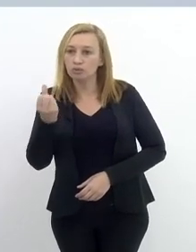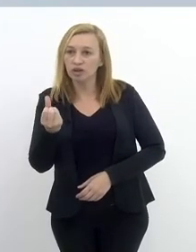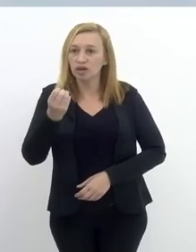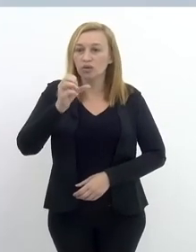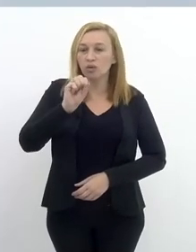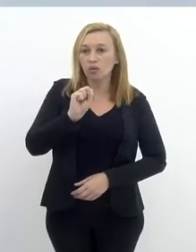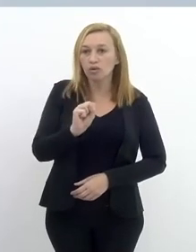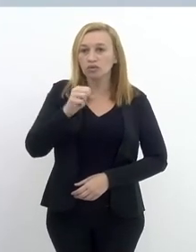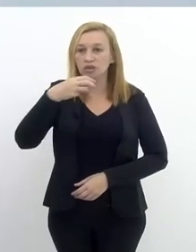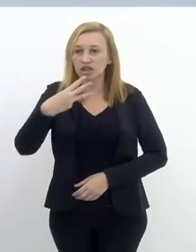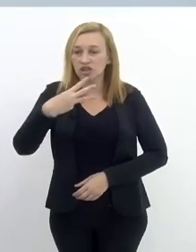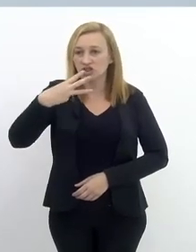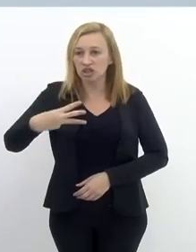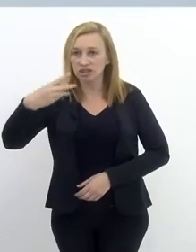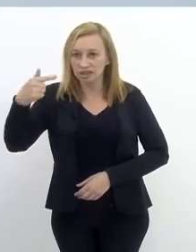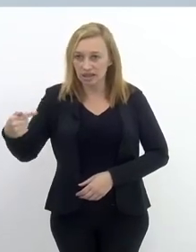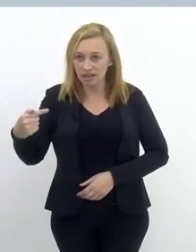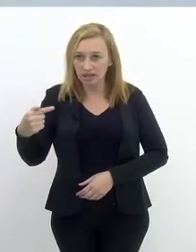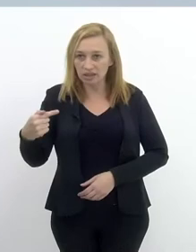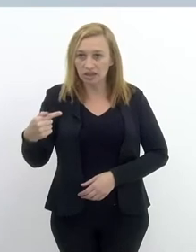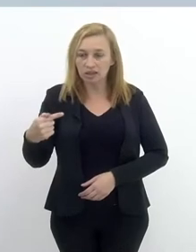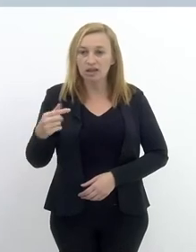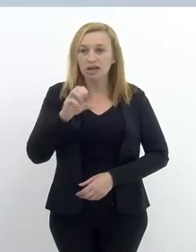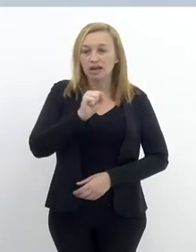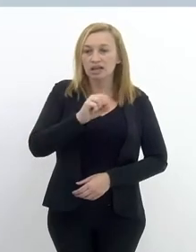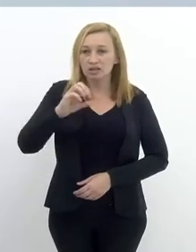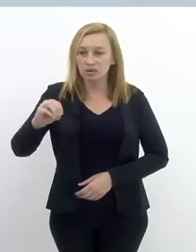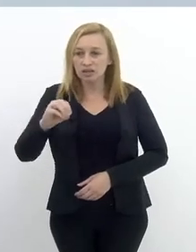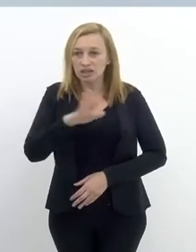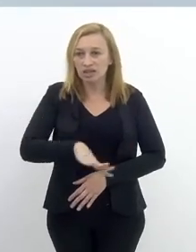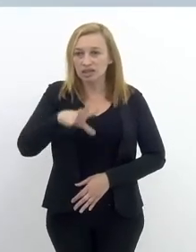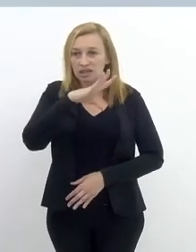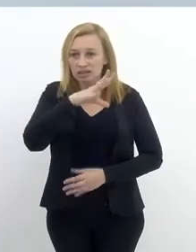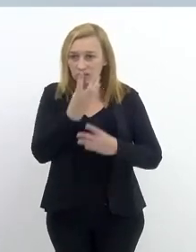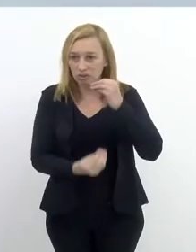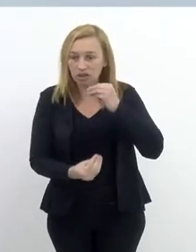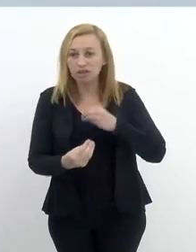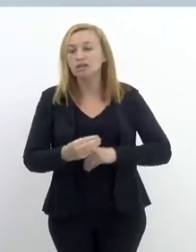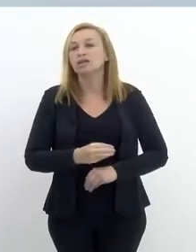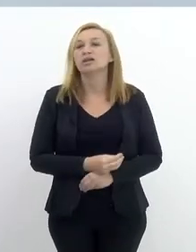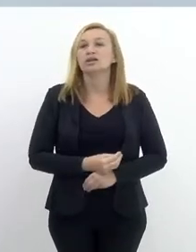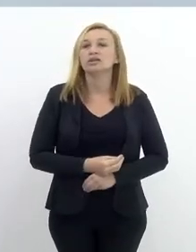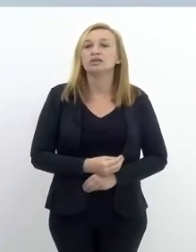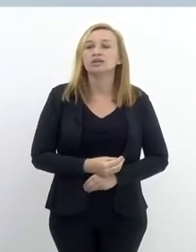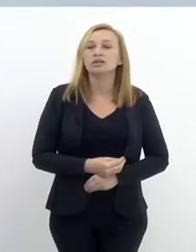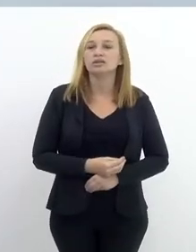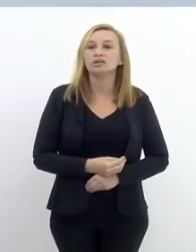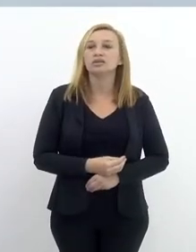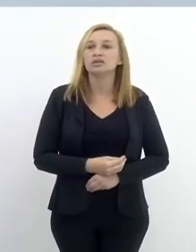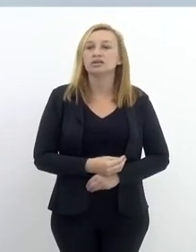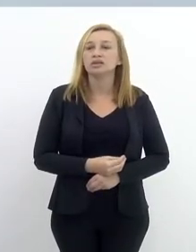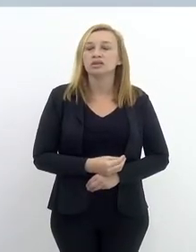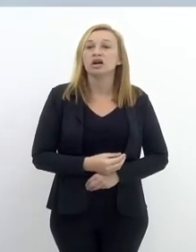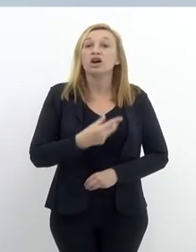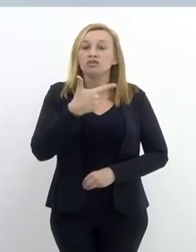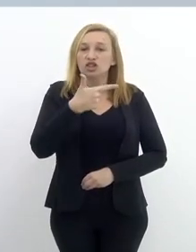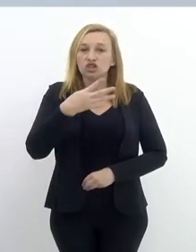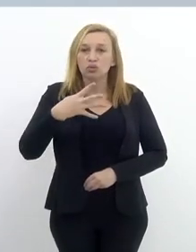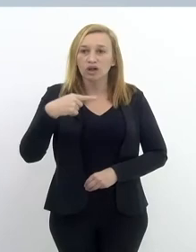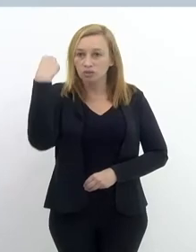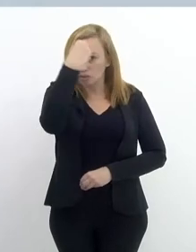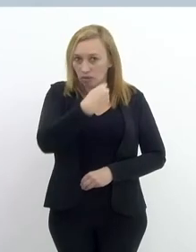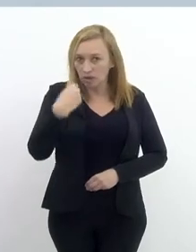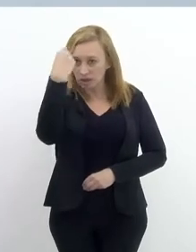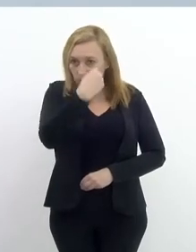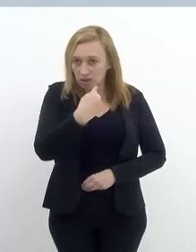telefone 2286-8337, é o telefone do SOS Criança Desaparecida, telefone que está